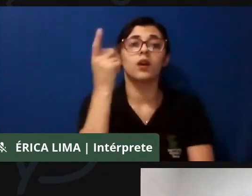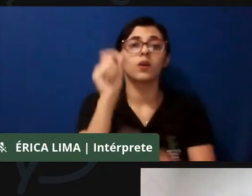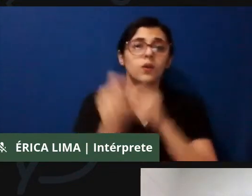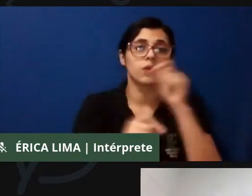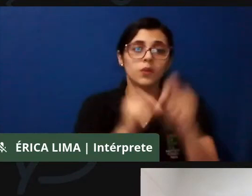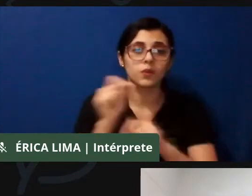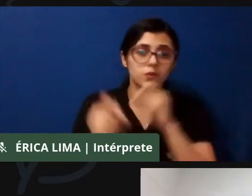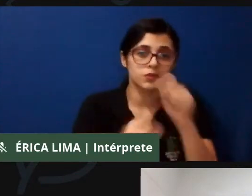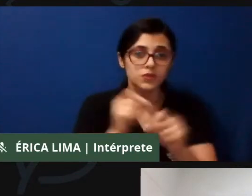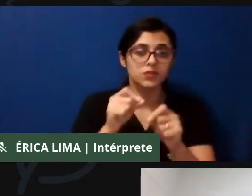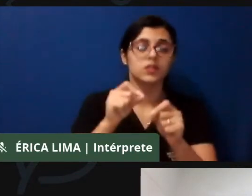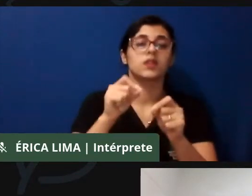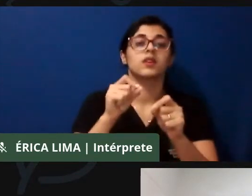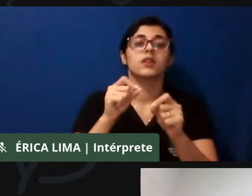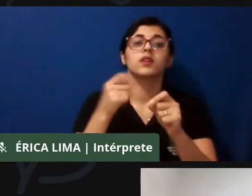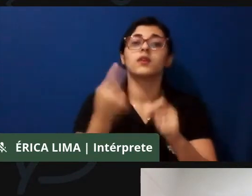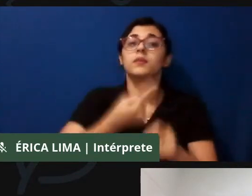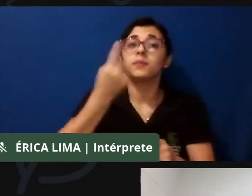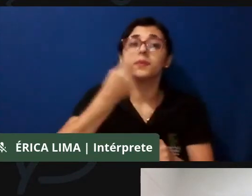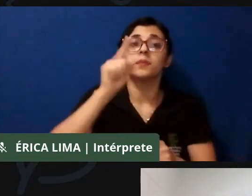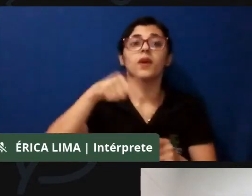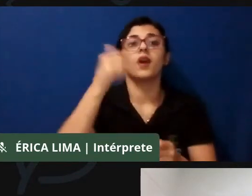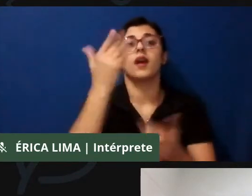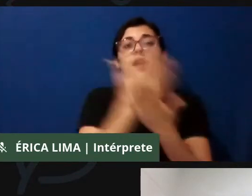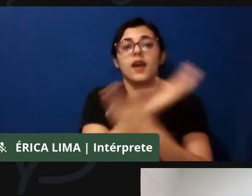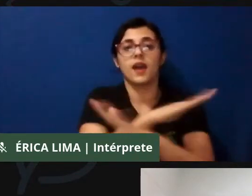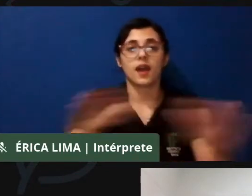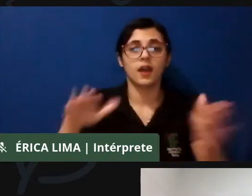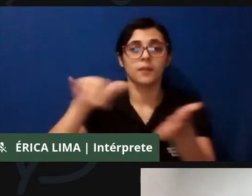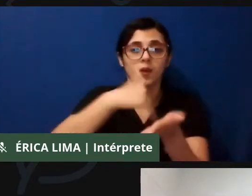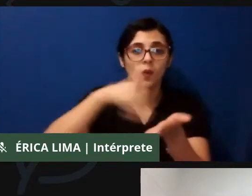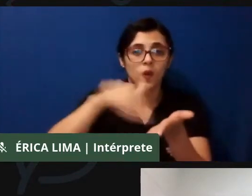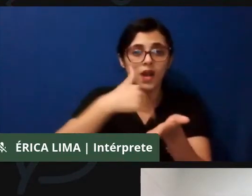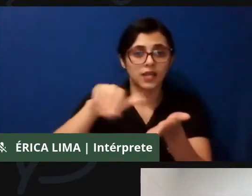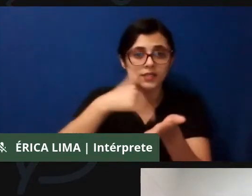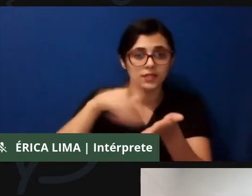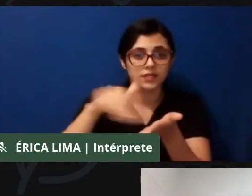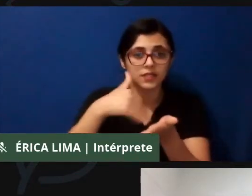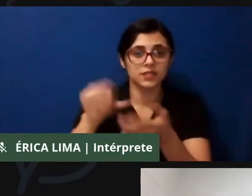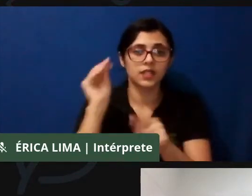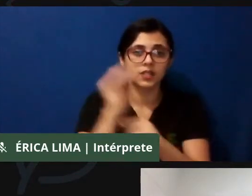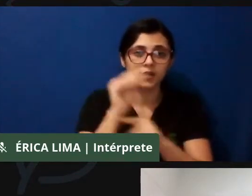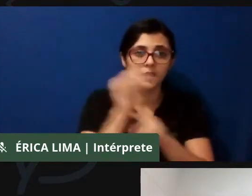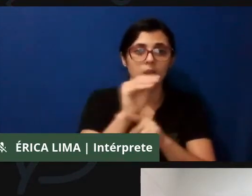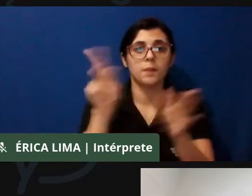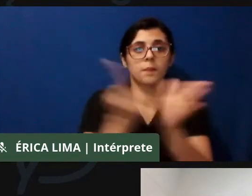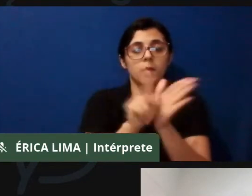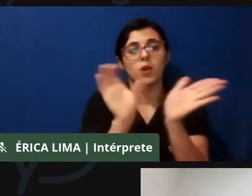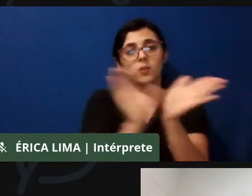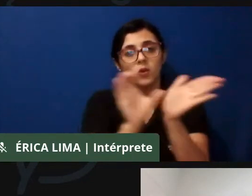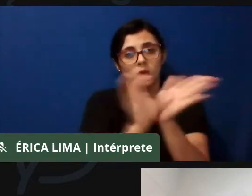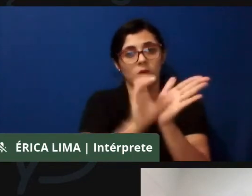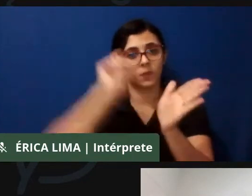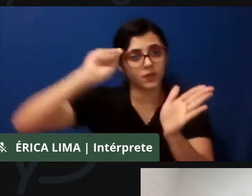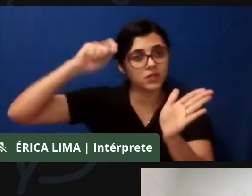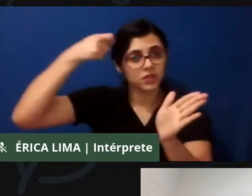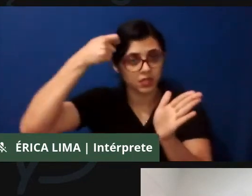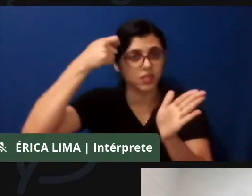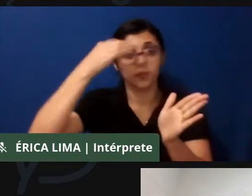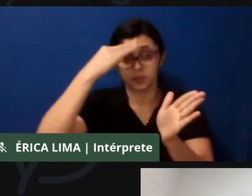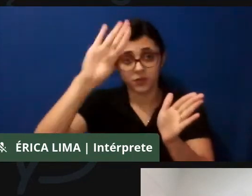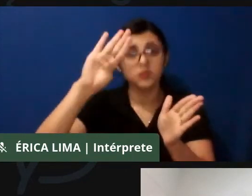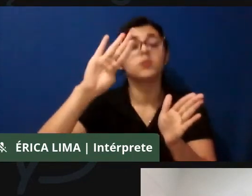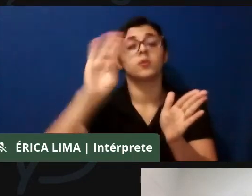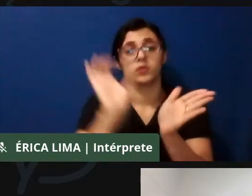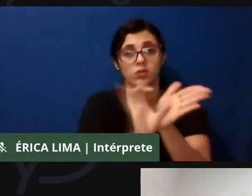Secretaria Especial de Política de Reparação para as Comunidades Negras e especial para as Comunidades Quilombolas.